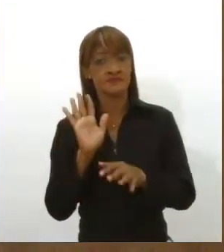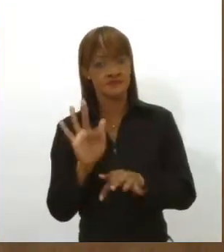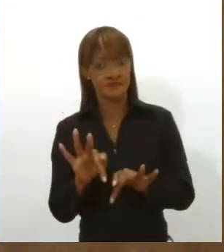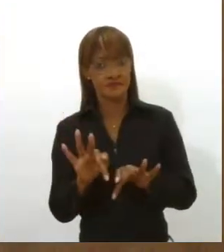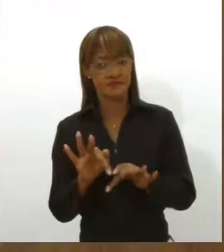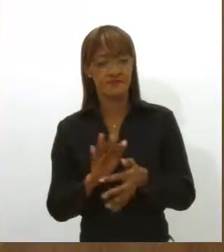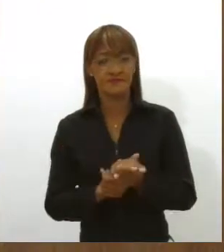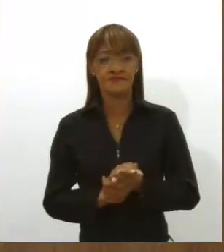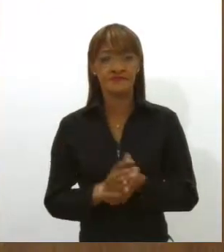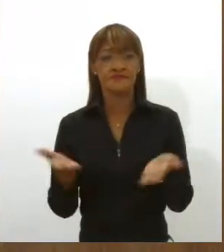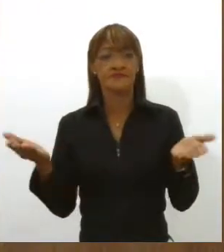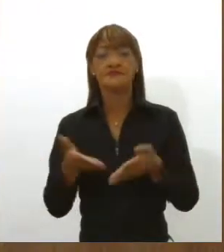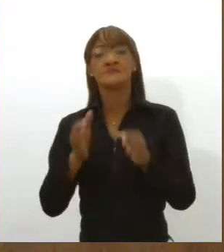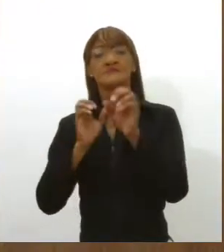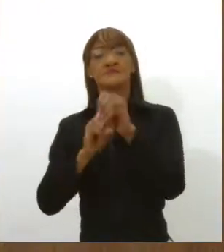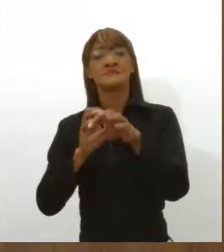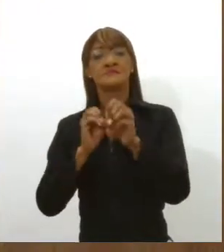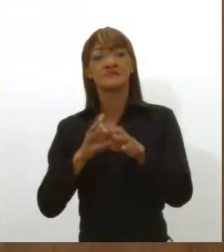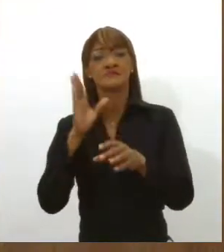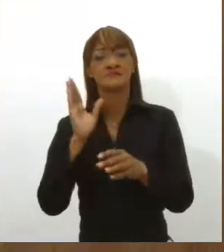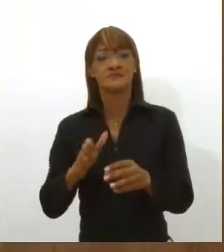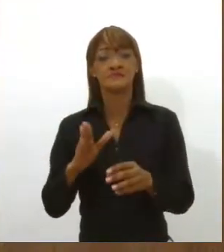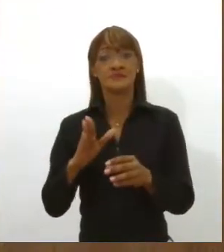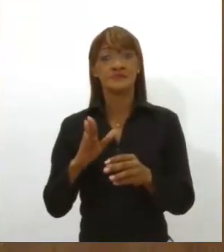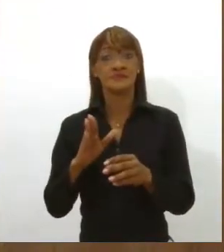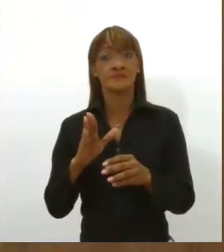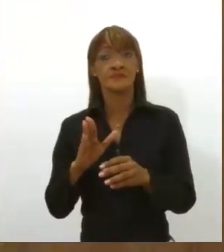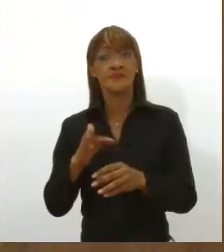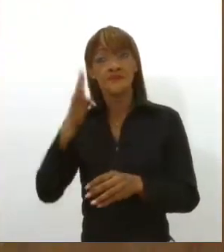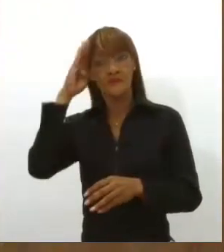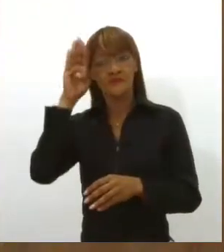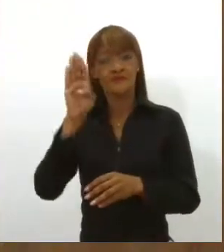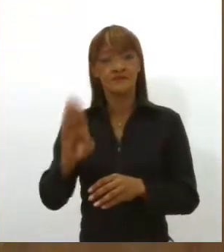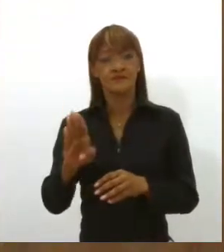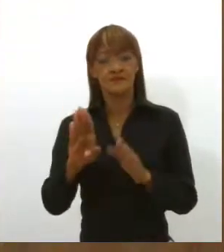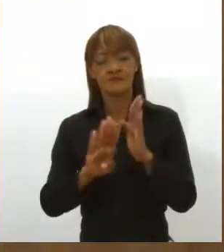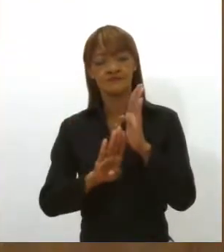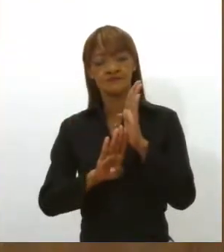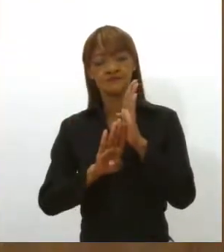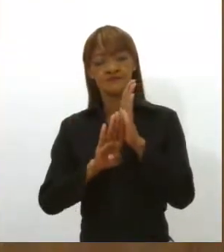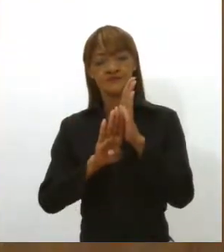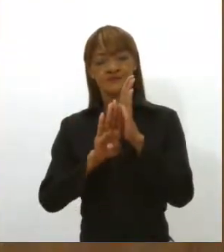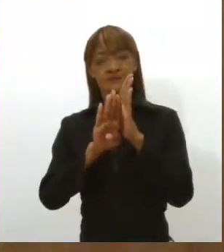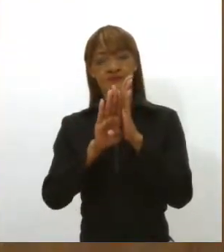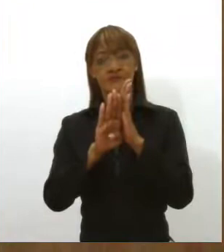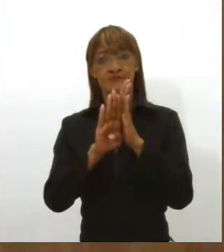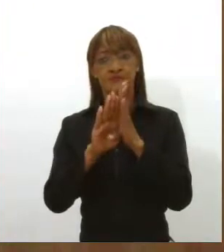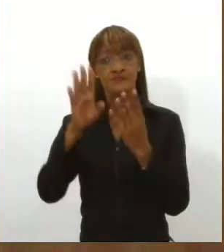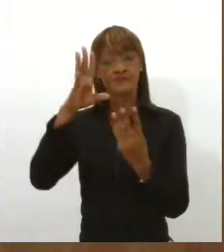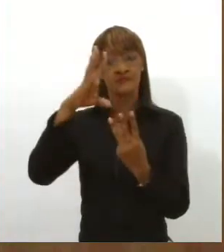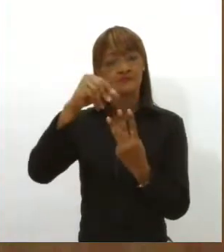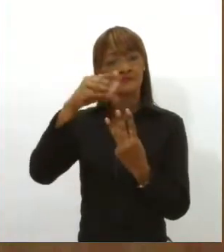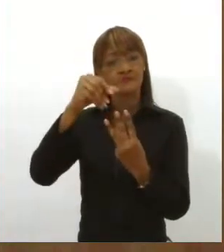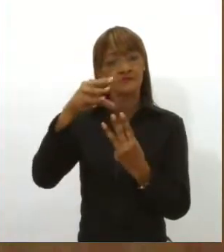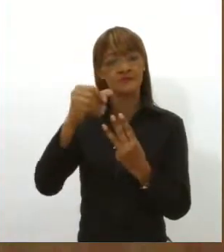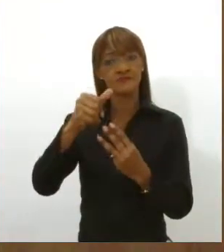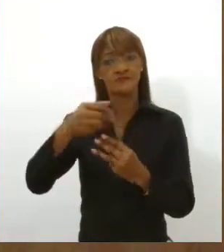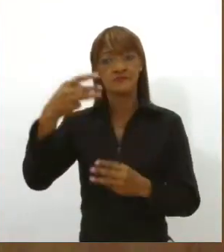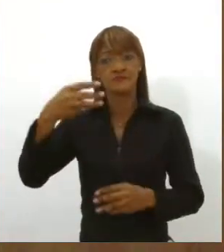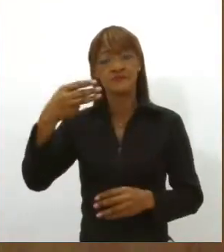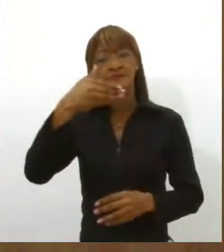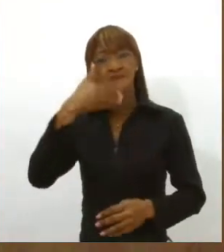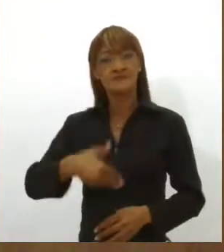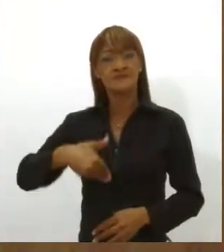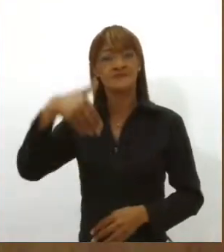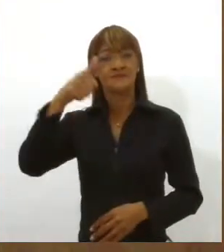resultados do World University Rankings 2022 colocam a Universidade Federal de Sergipe como a terceira melhor colocada e a